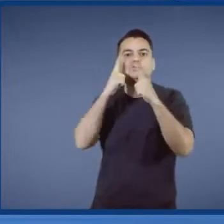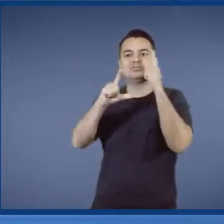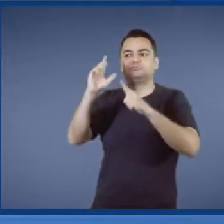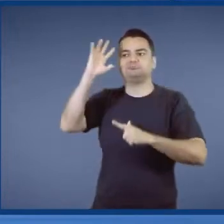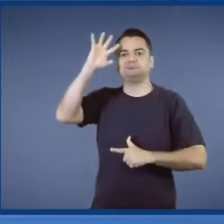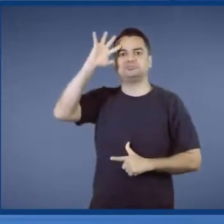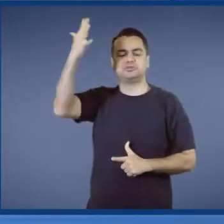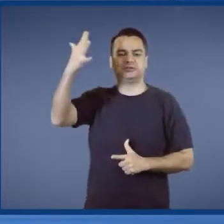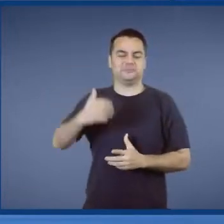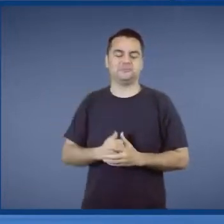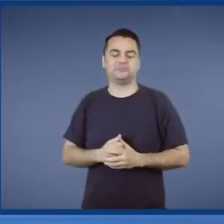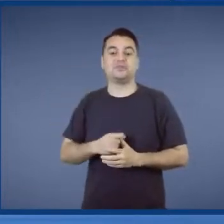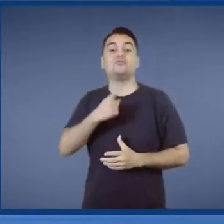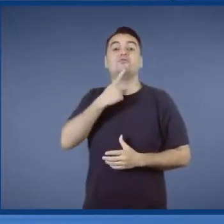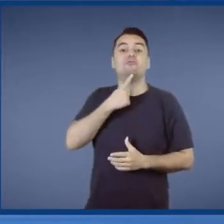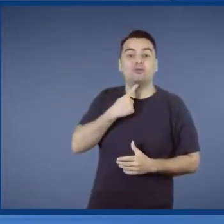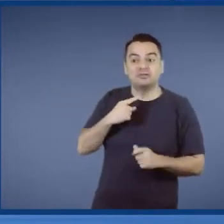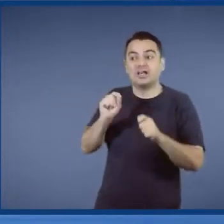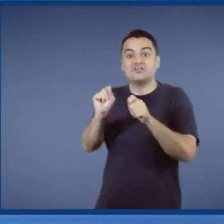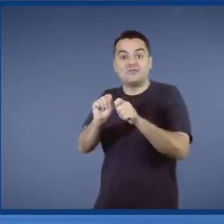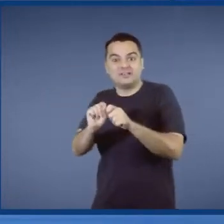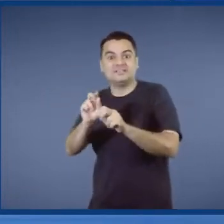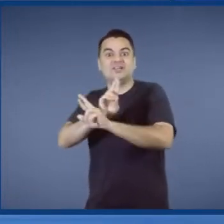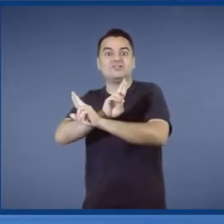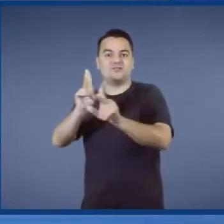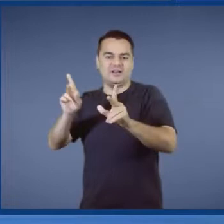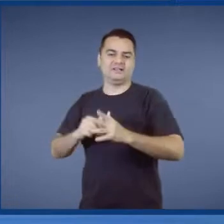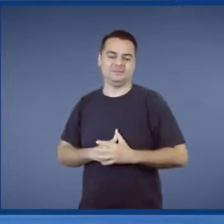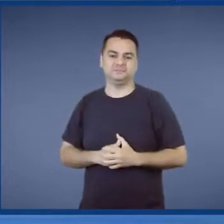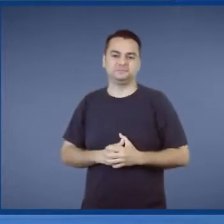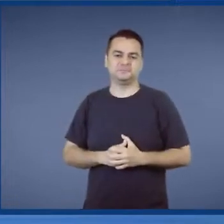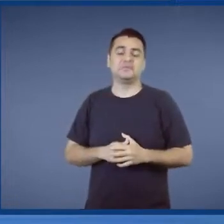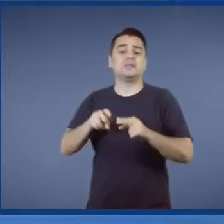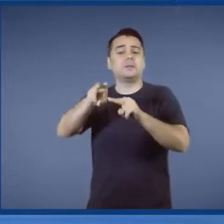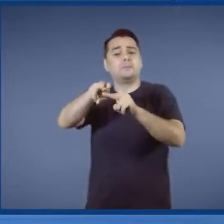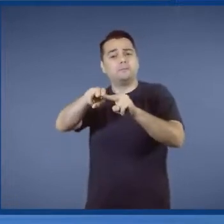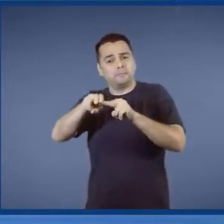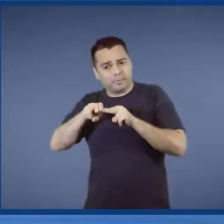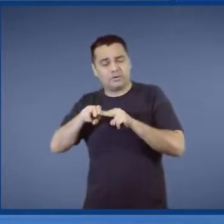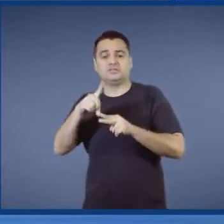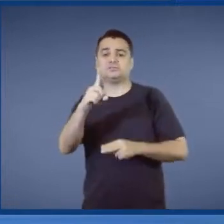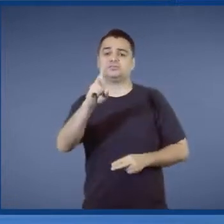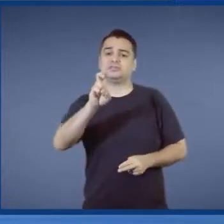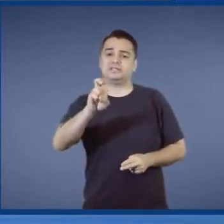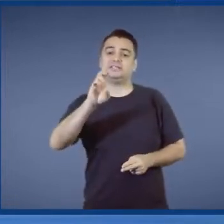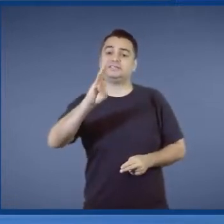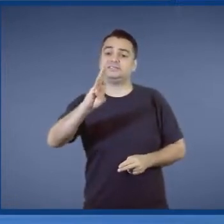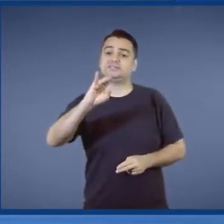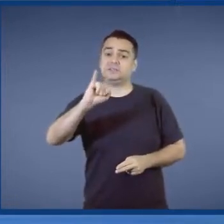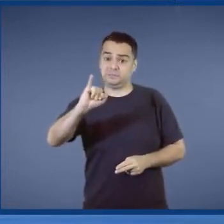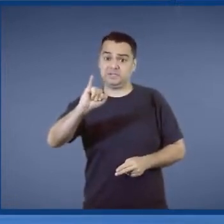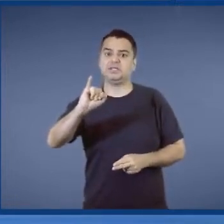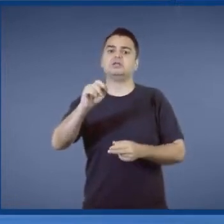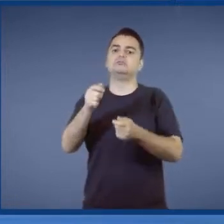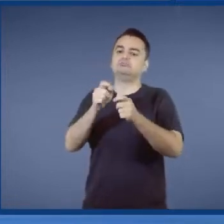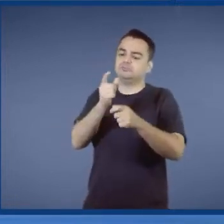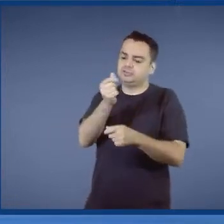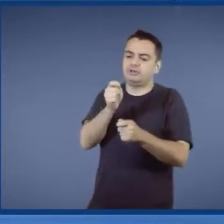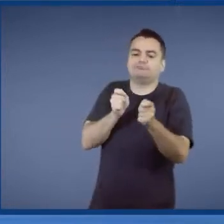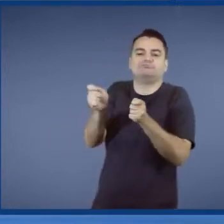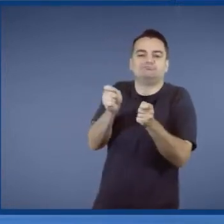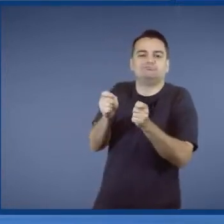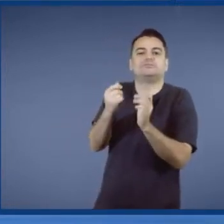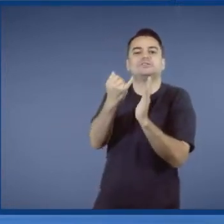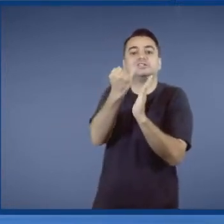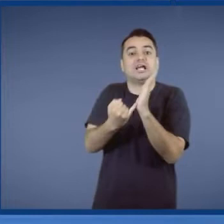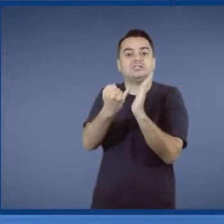vontade de realizar, de fazer a diferença. É por isso que a gente jogou 15 bilhões de investimento no Madutra e reduziu o tarifa. É por